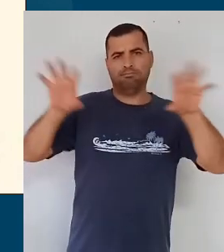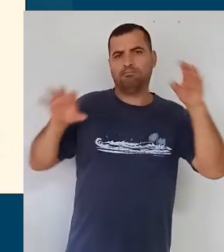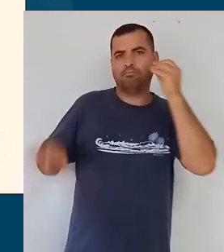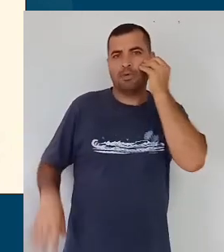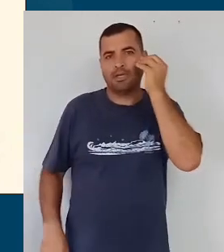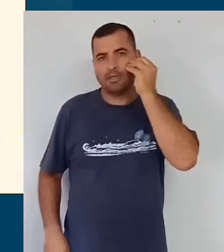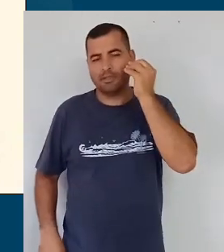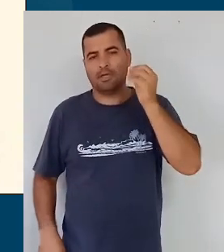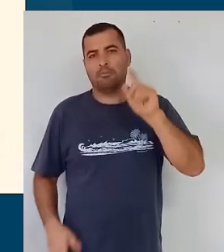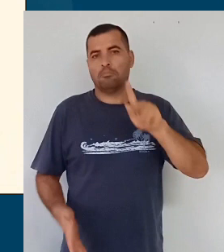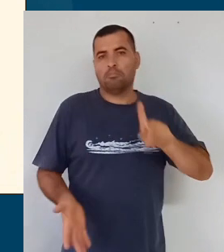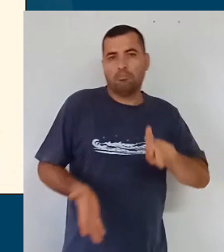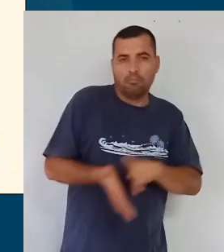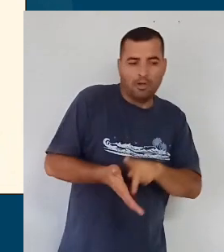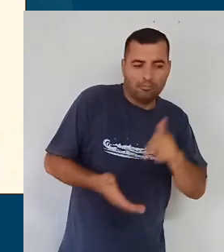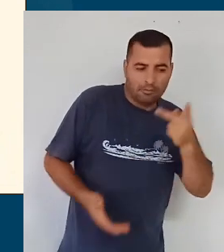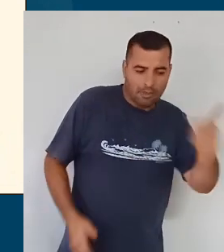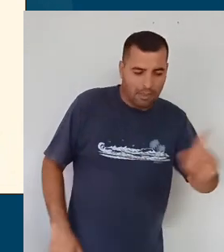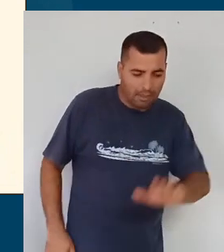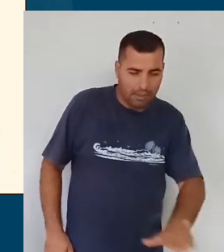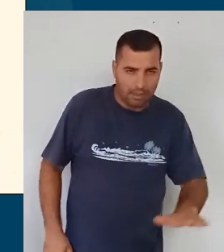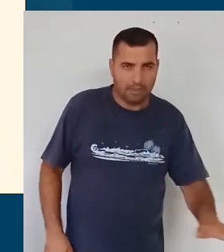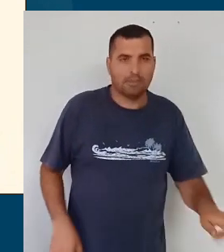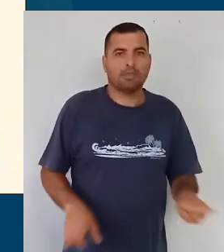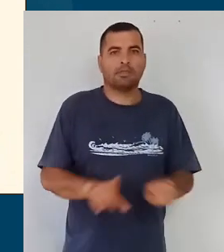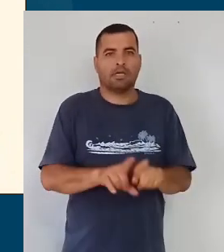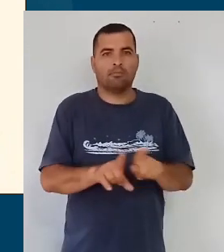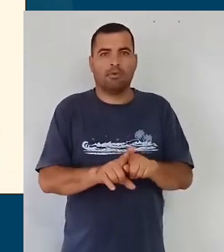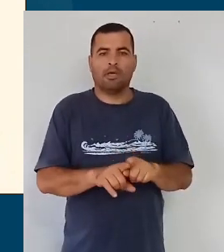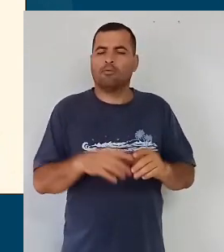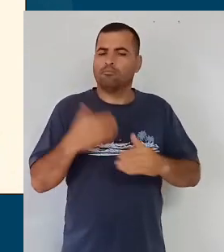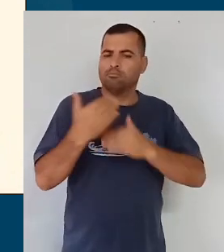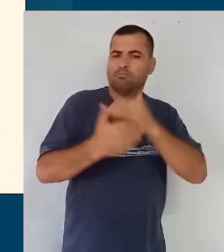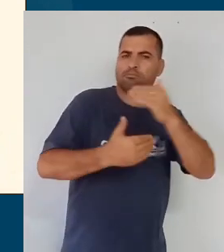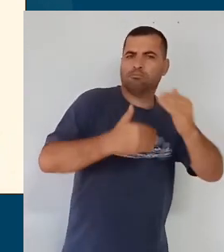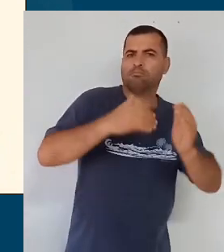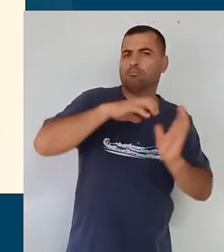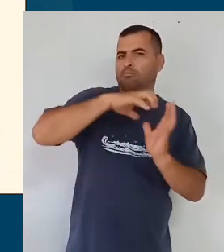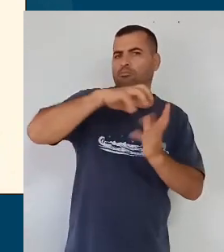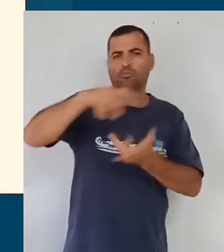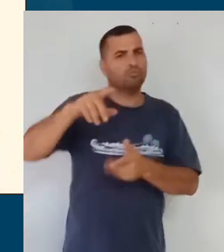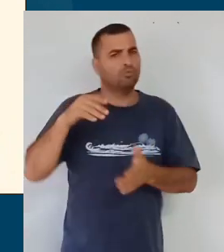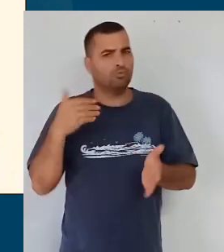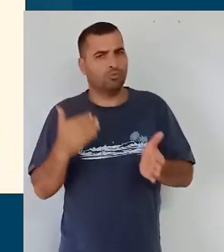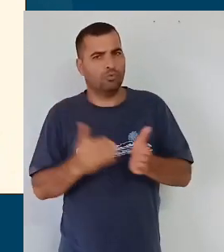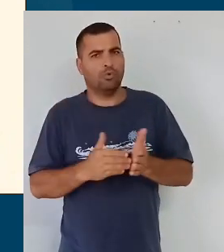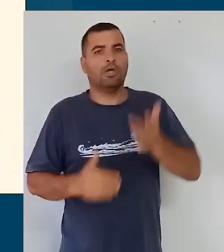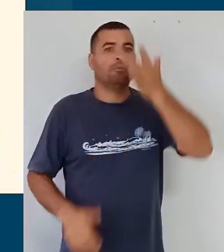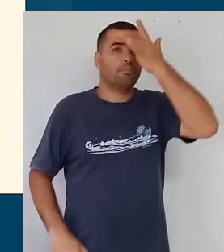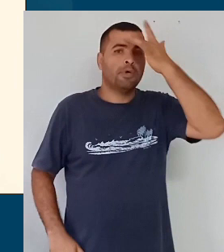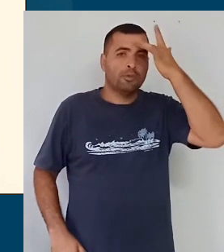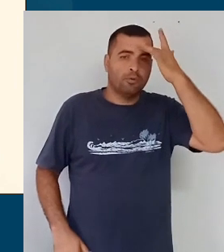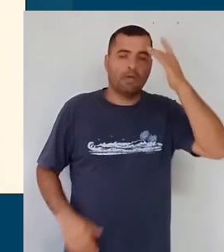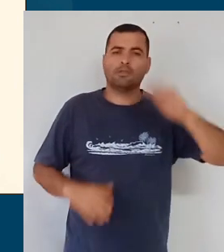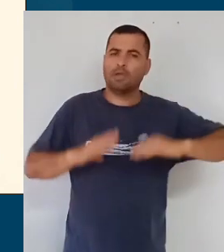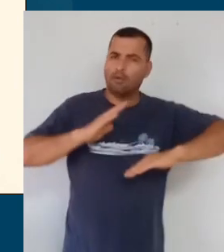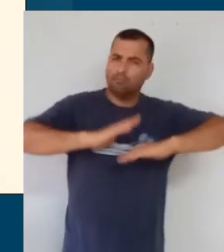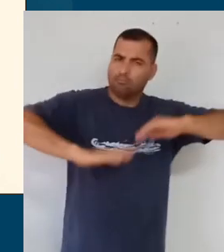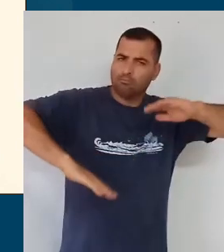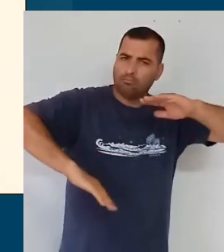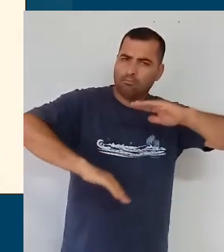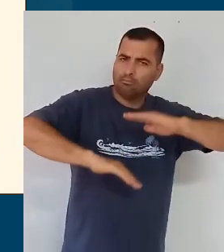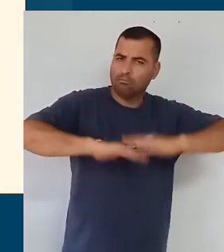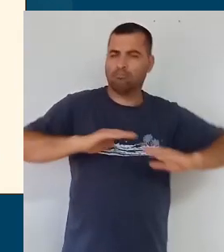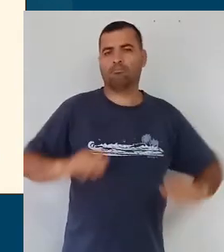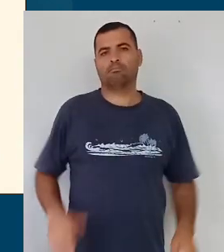experiências da criança e os conhecimentos construídos pela humanidade. e que esses campos de experiências